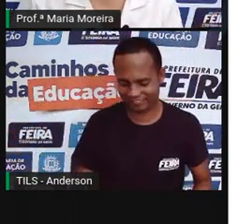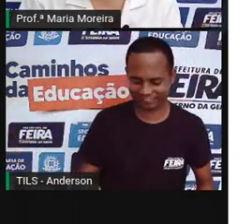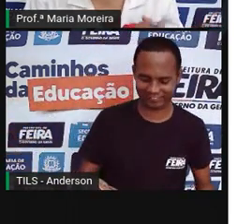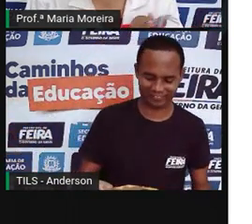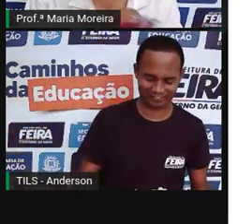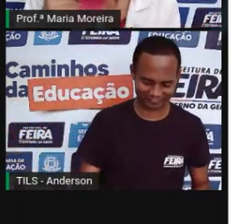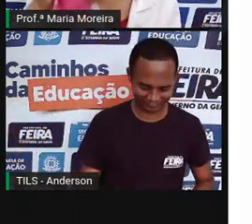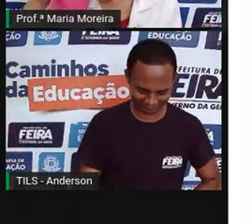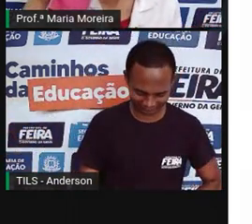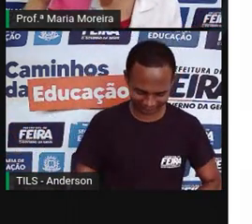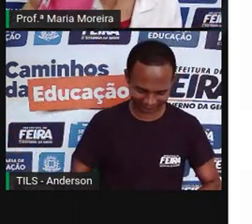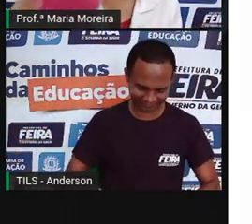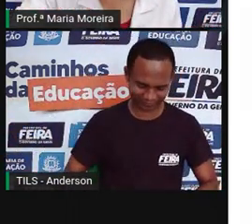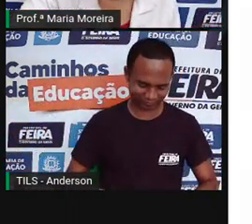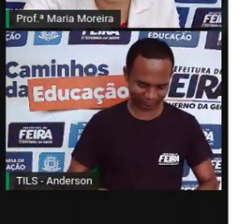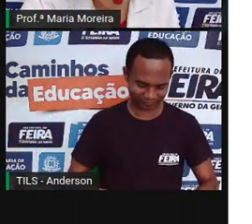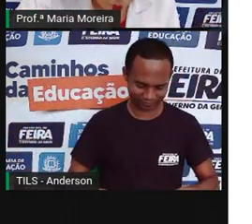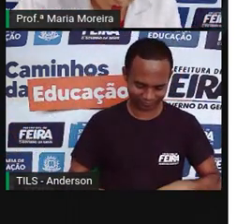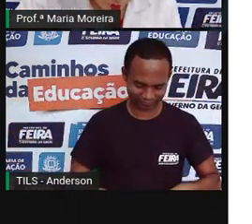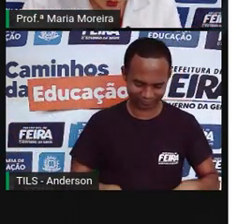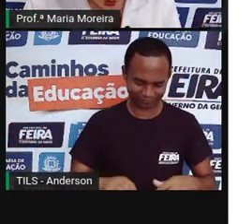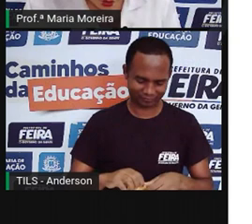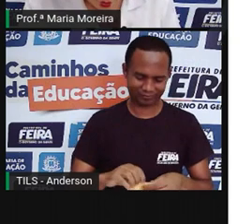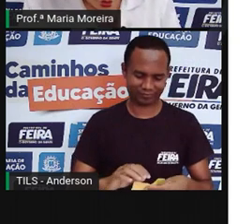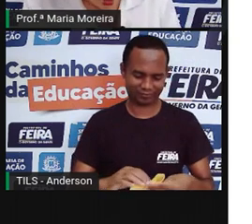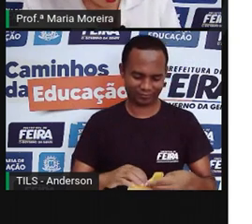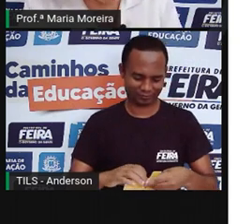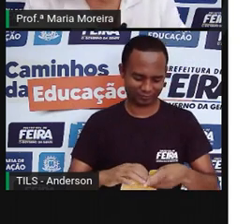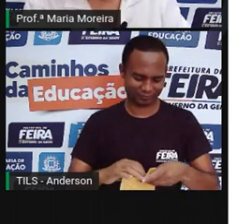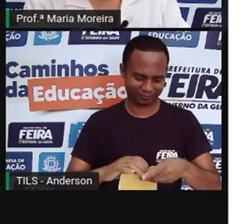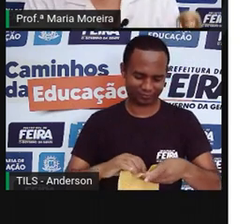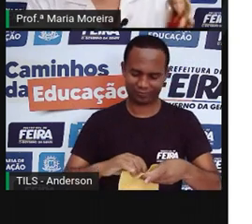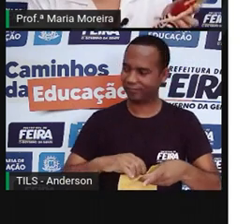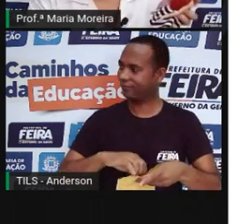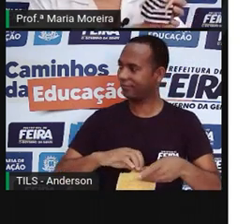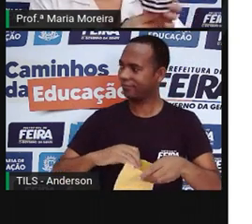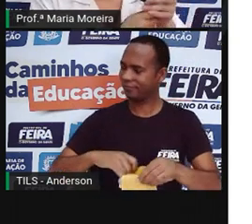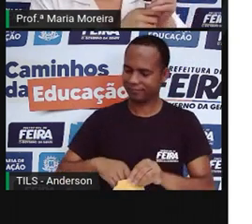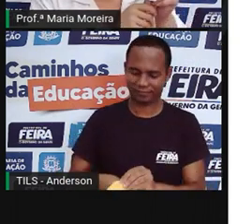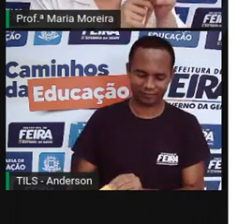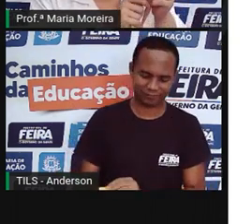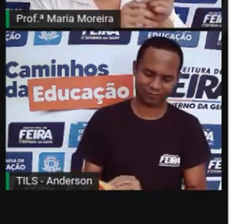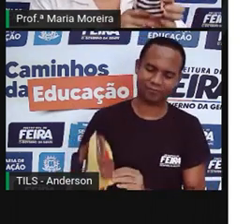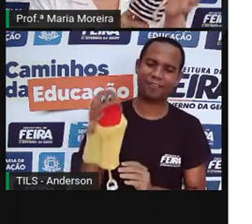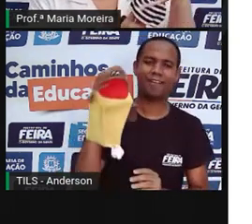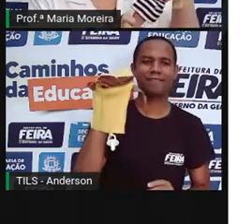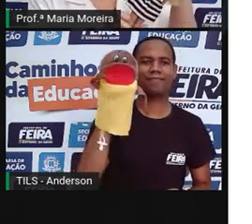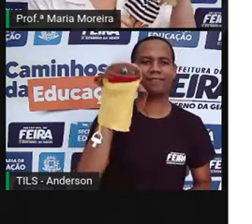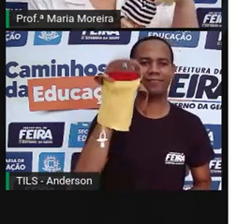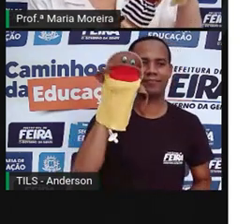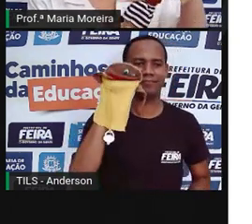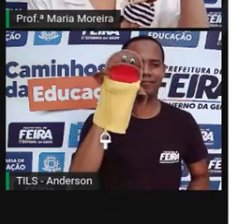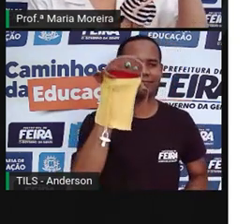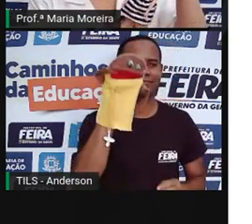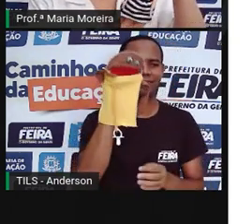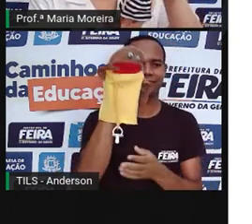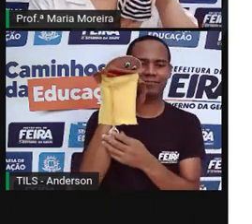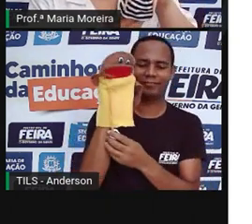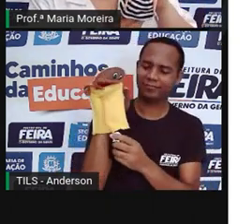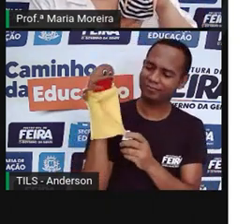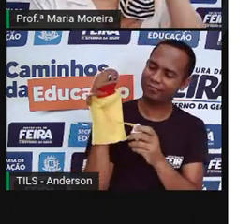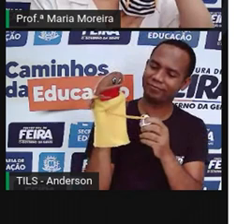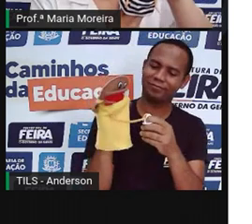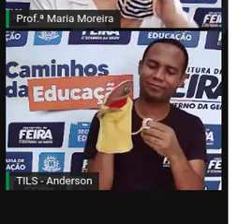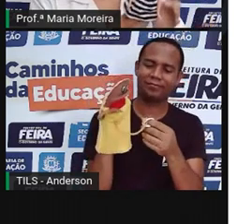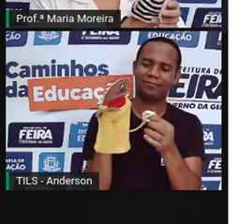Então, assim, são várias coisas, né, que podem produzir brinquedos. Olha só. Uma bonequinha aqui que a Pró trouxe, né? Tá meio descabelada a boneca, mas a Pró vai